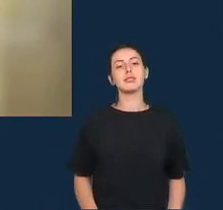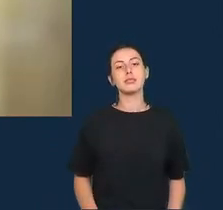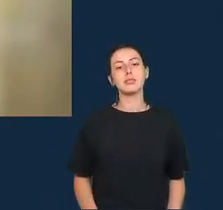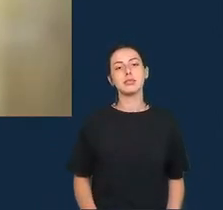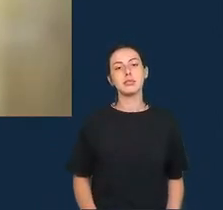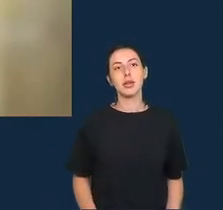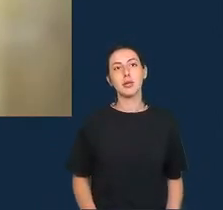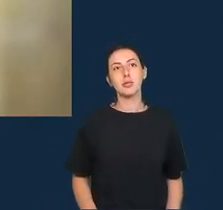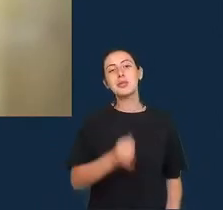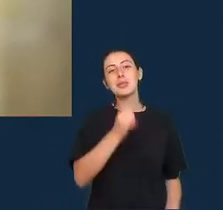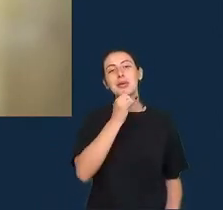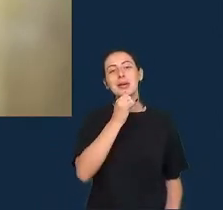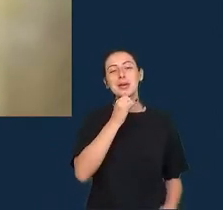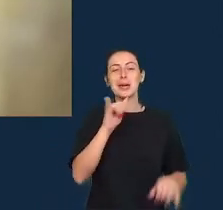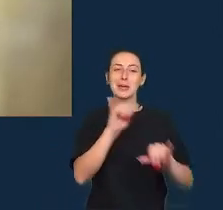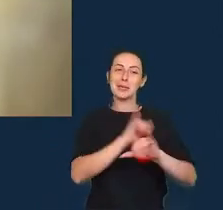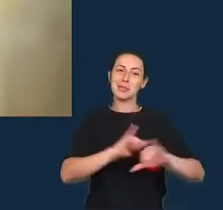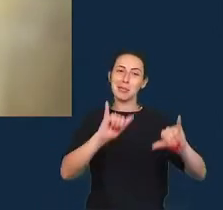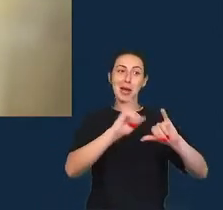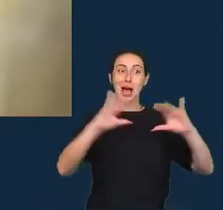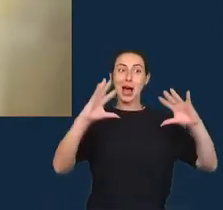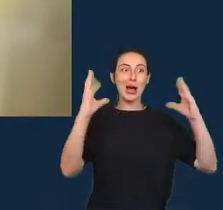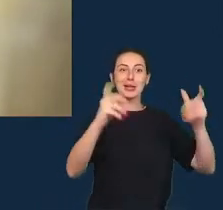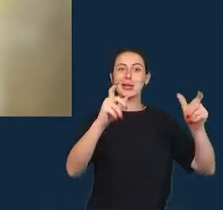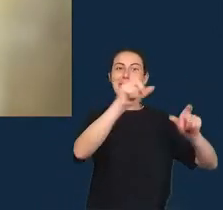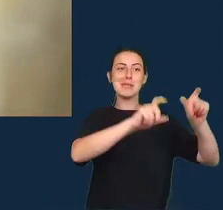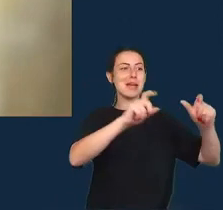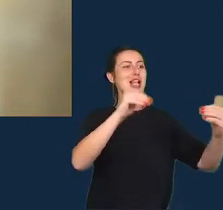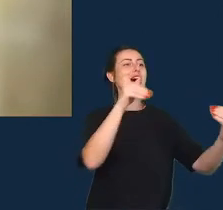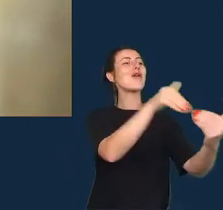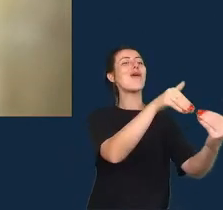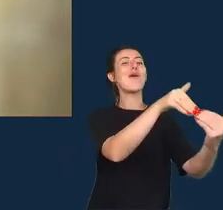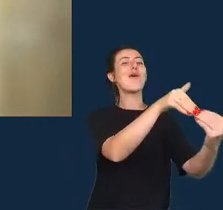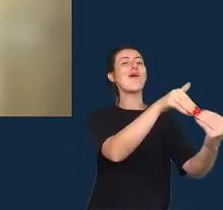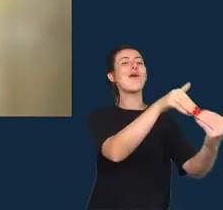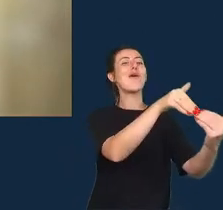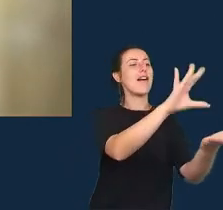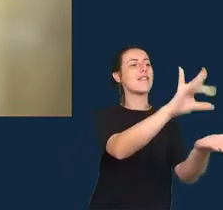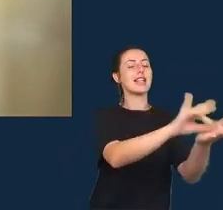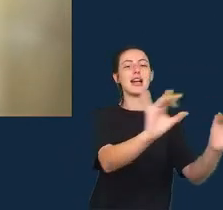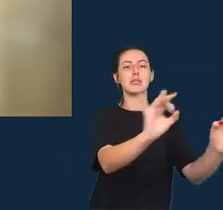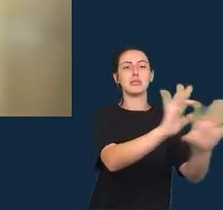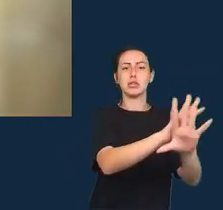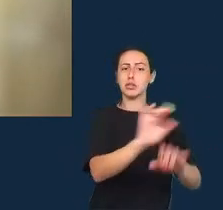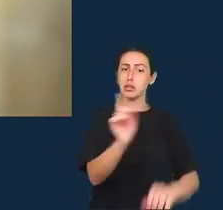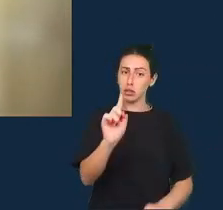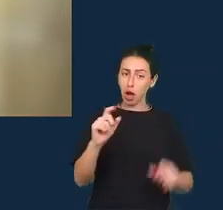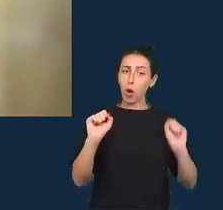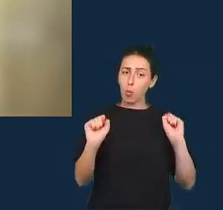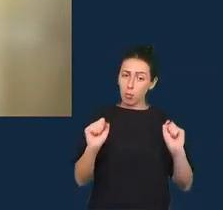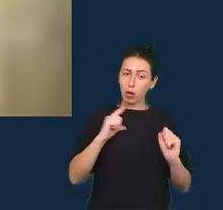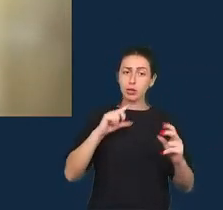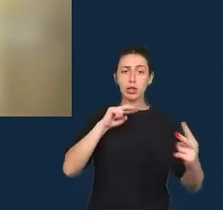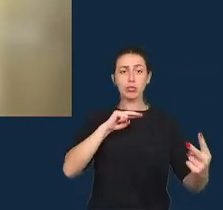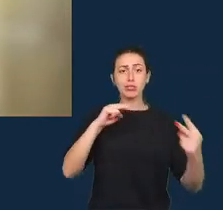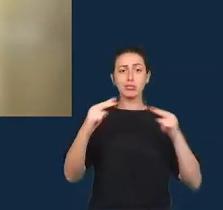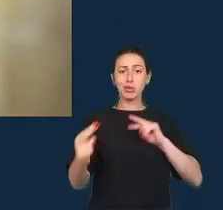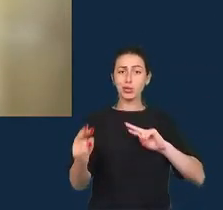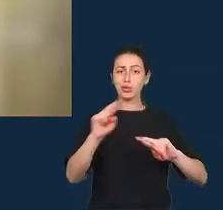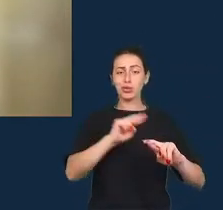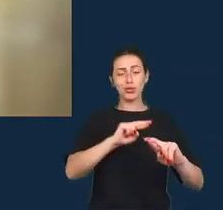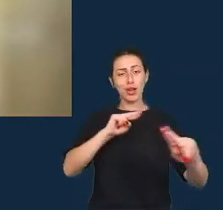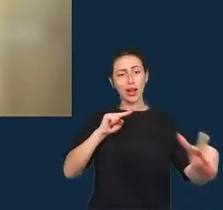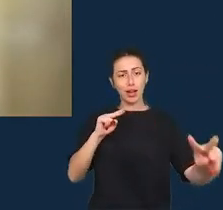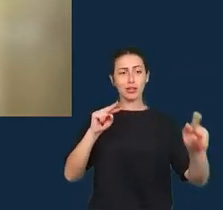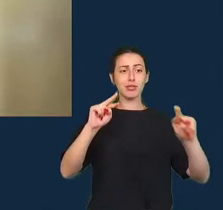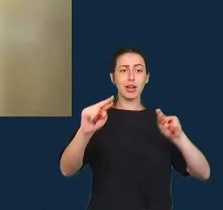mundo se concorda com os fatos e sim dando uma interpretação específica para os fatos se conseguirmos fazer